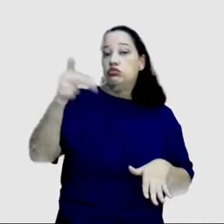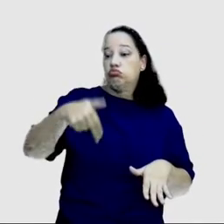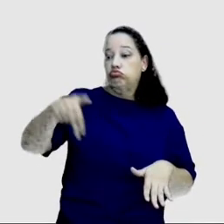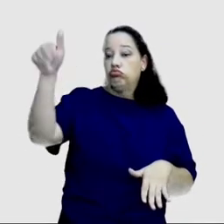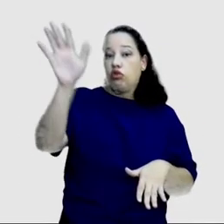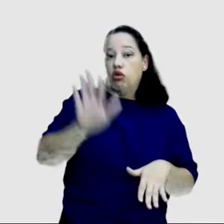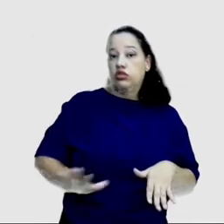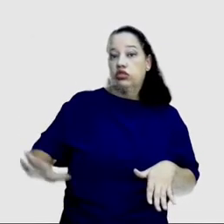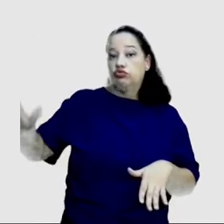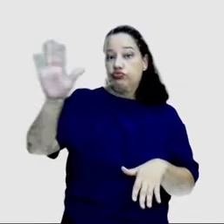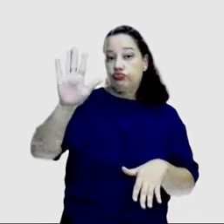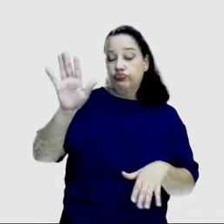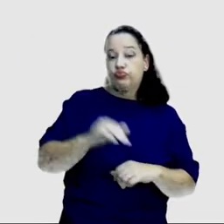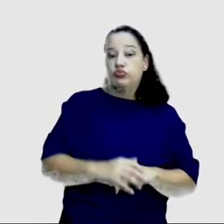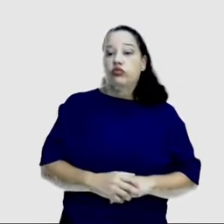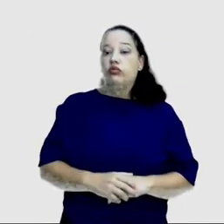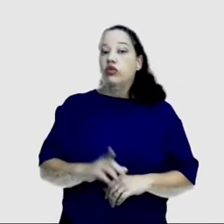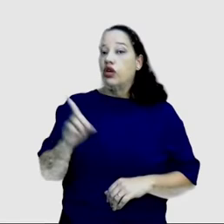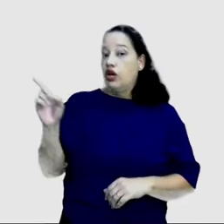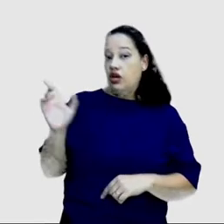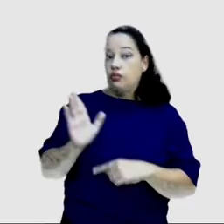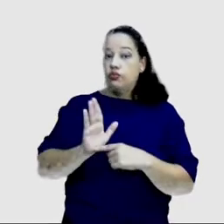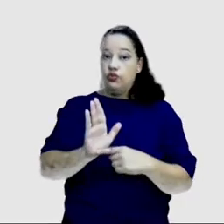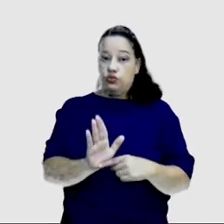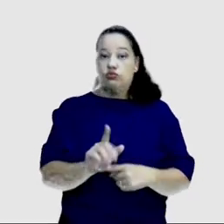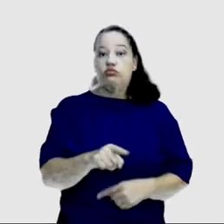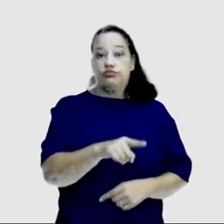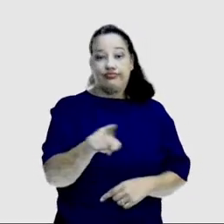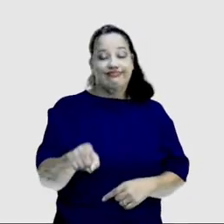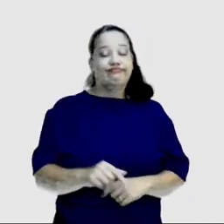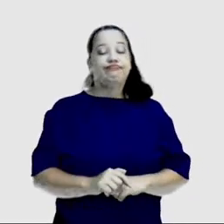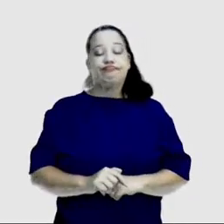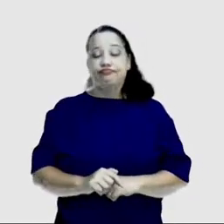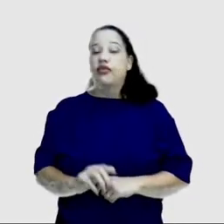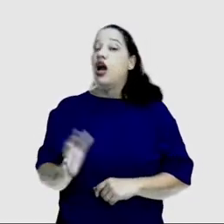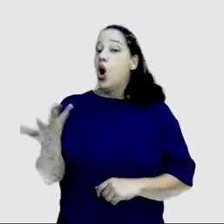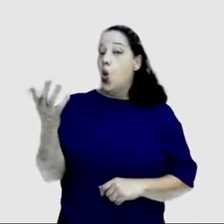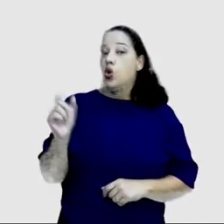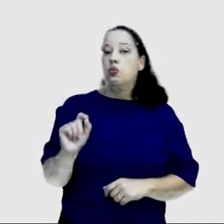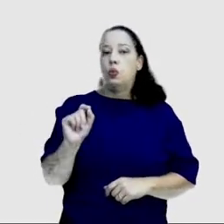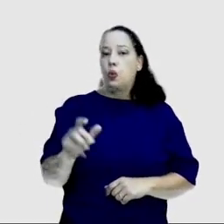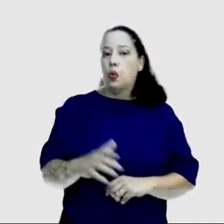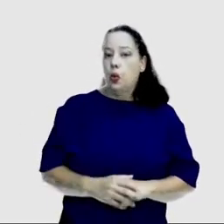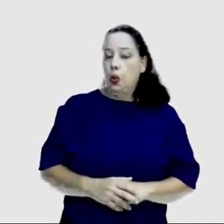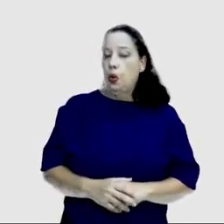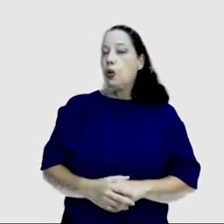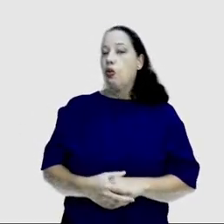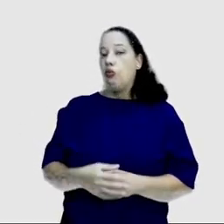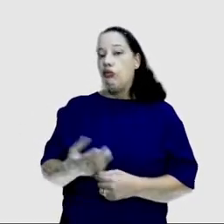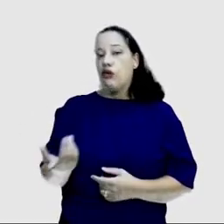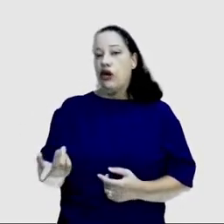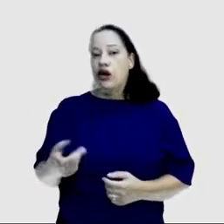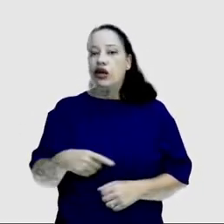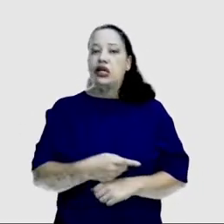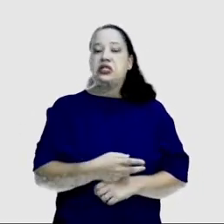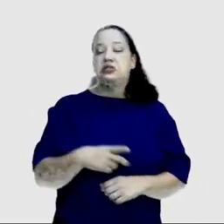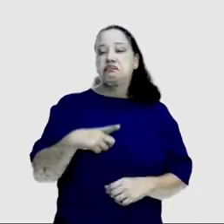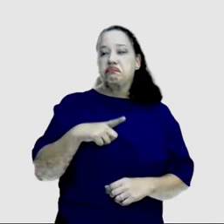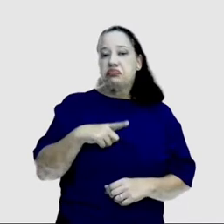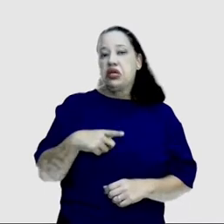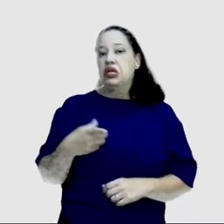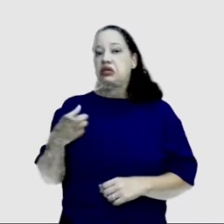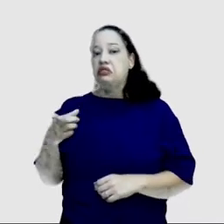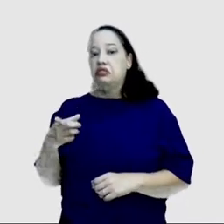E aqui eu apresento para vocês como se deu esse processo de exploração, né, do nosso litoral nordestino,